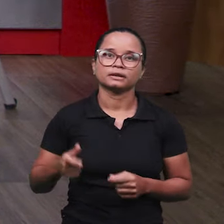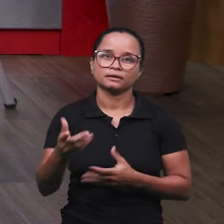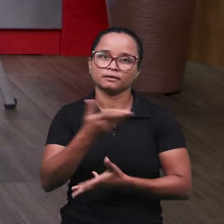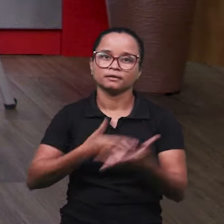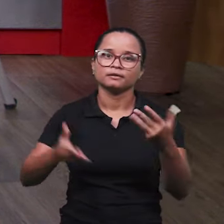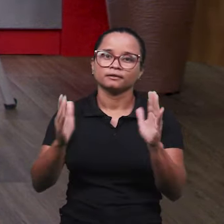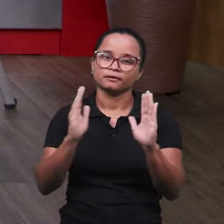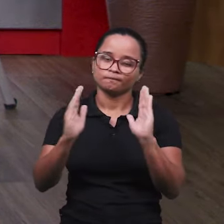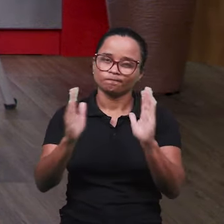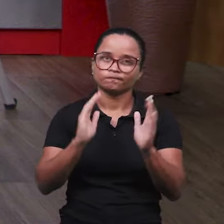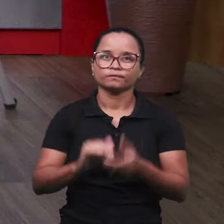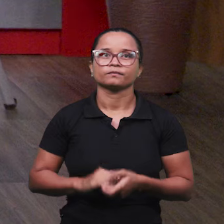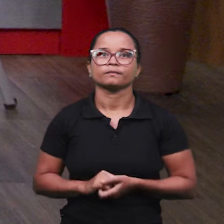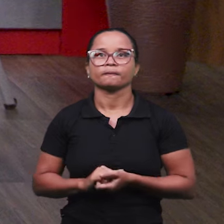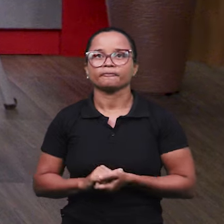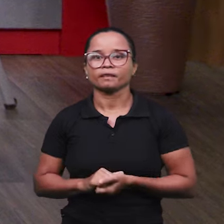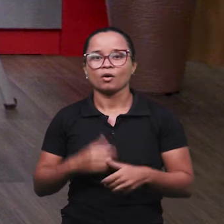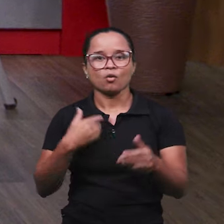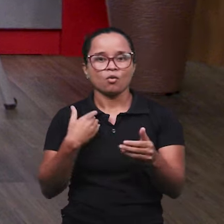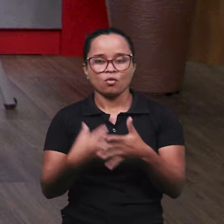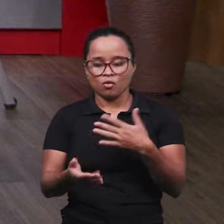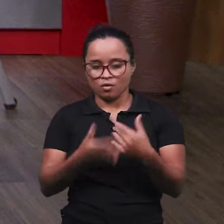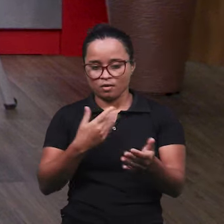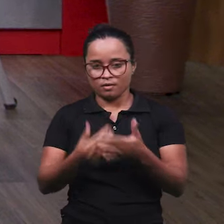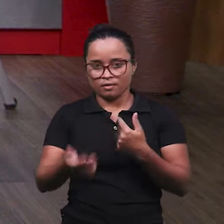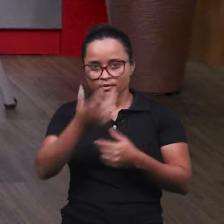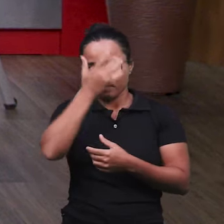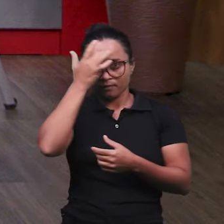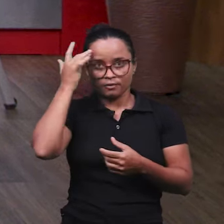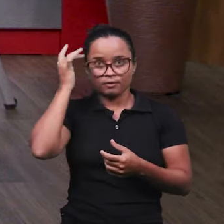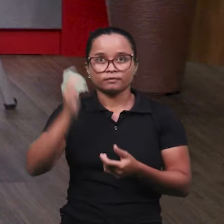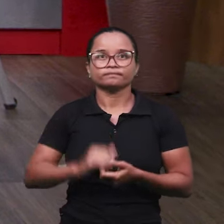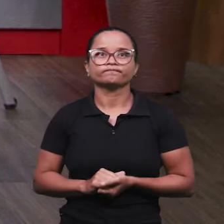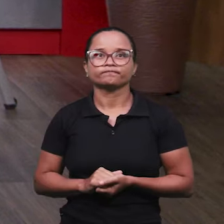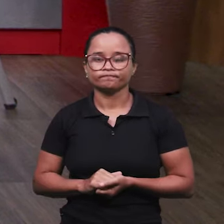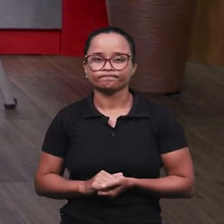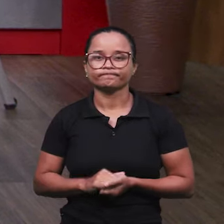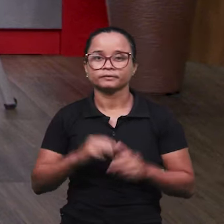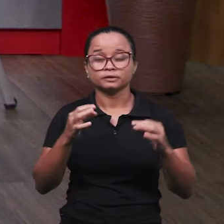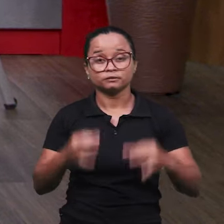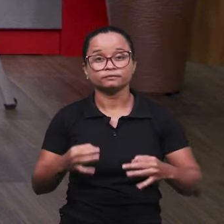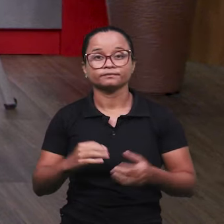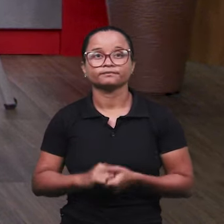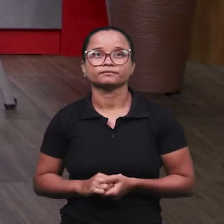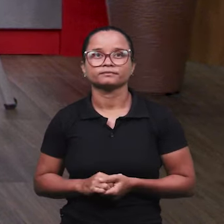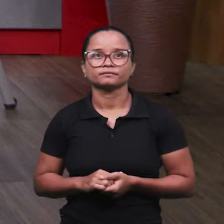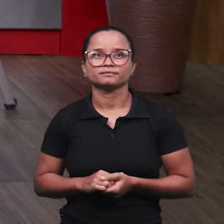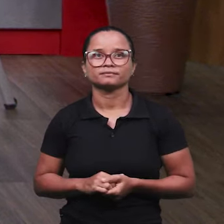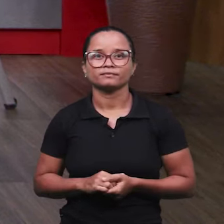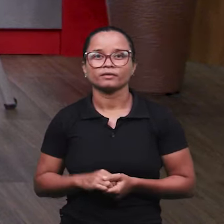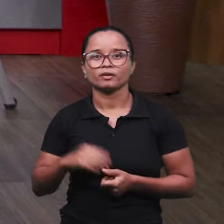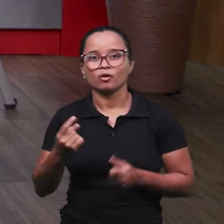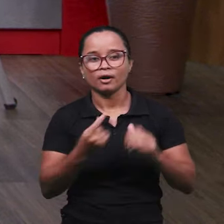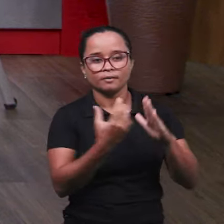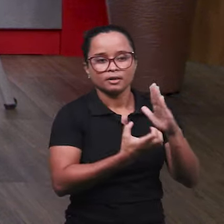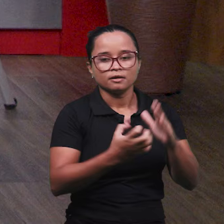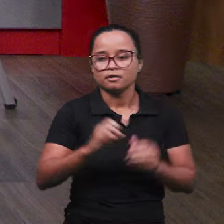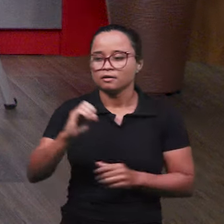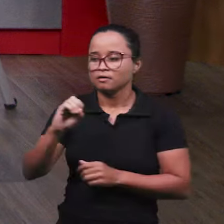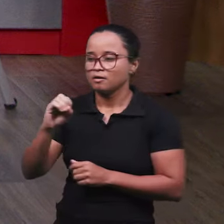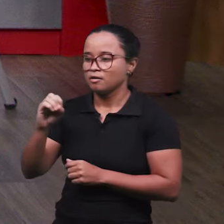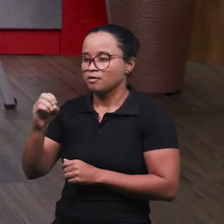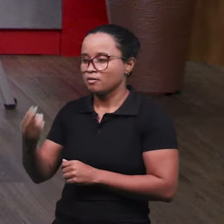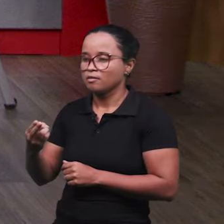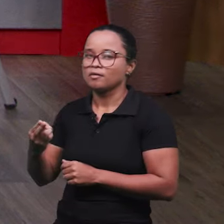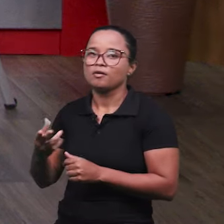situações. na grande maioria. Qualquer pessoa, né, que exerça atividade laborativa. Exatamente. É empregado ou é empregador. De repente,